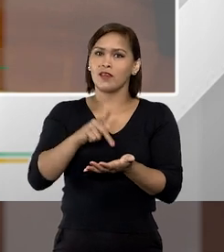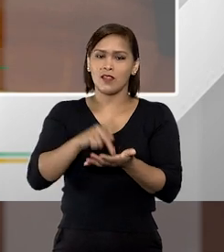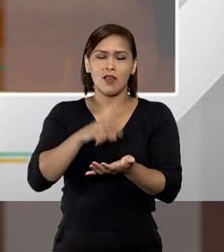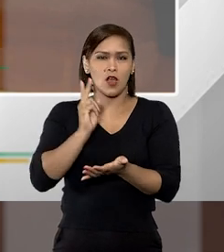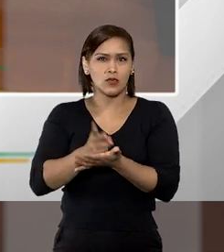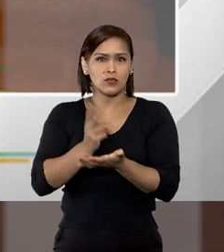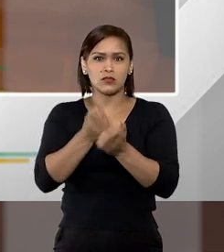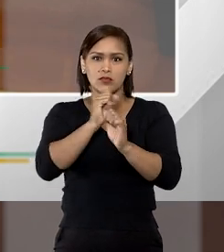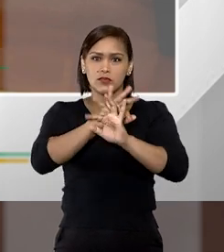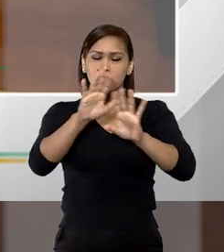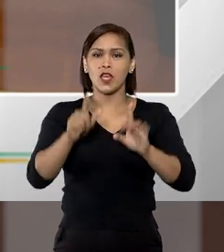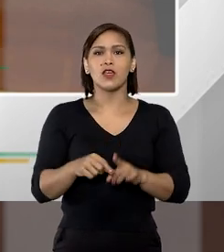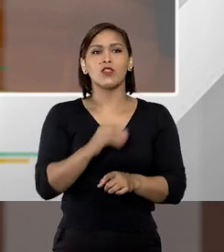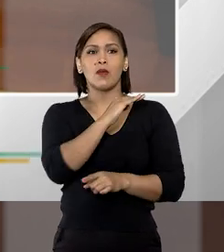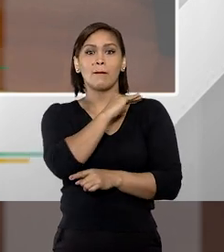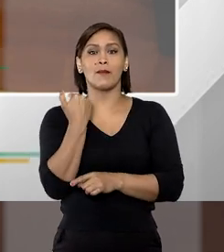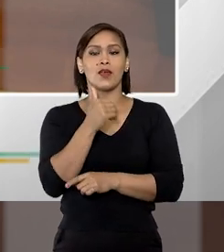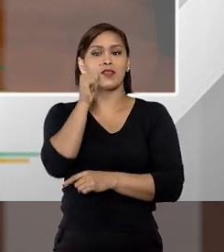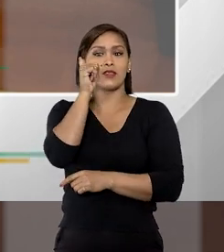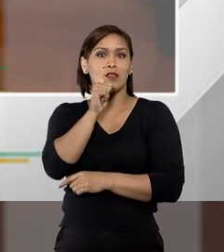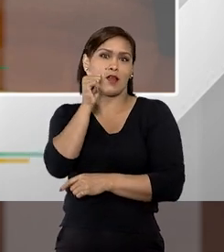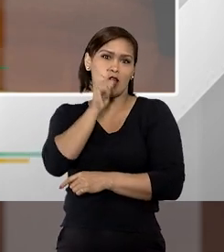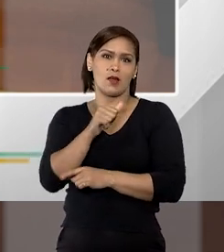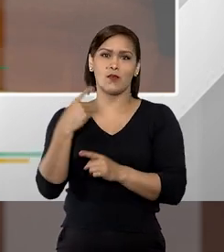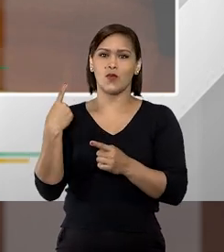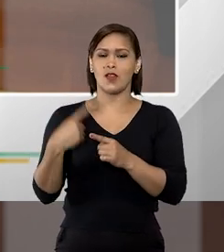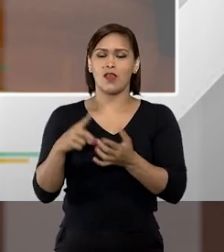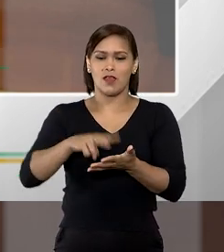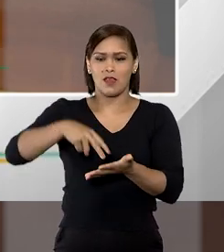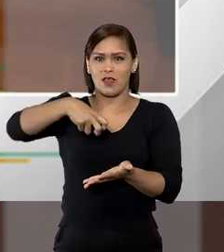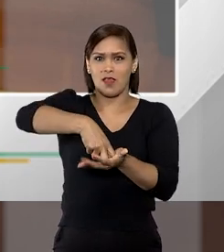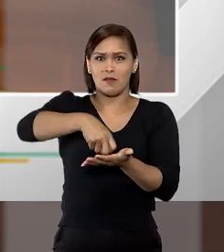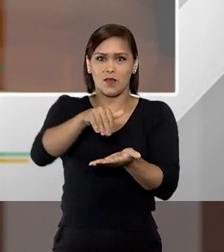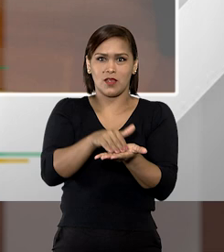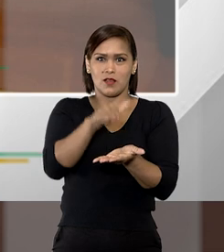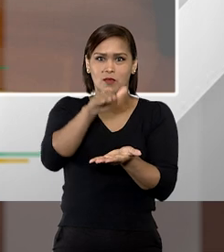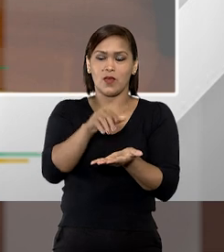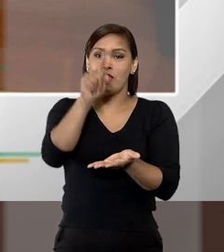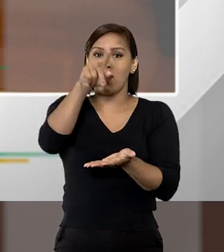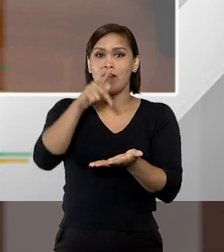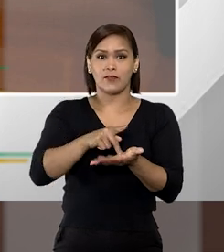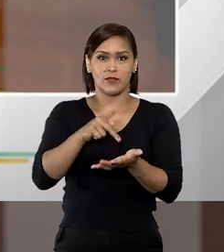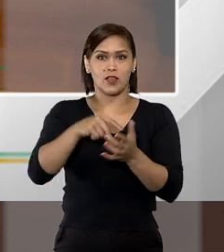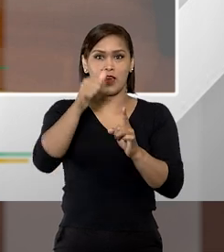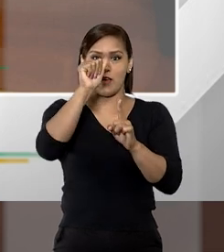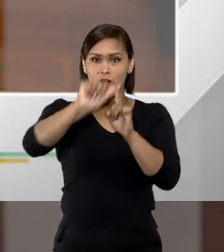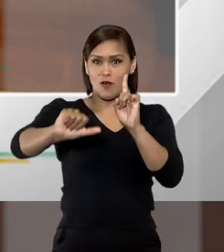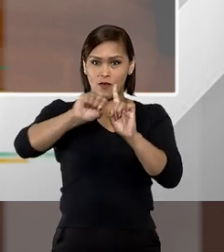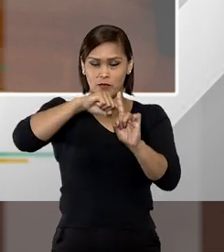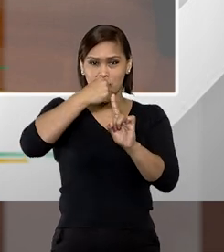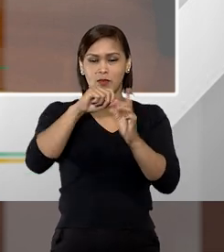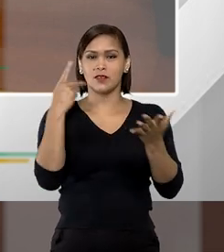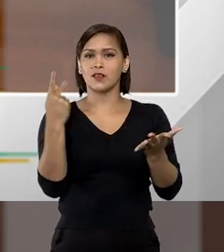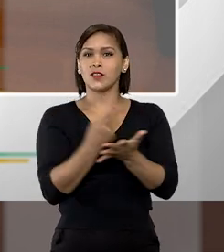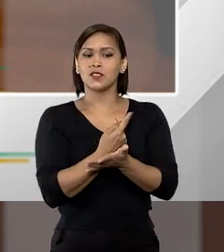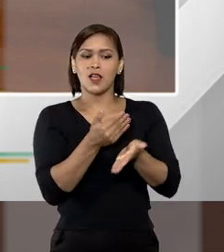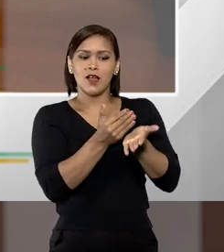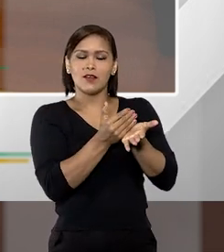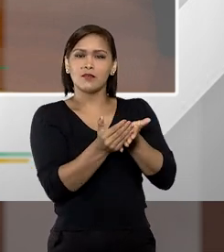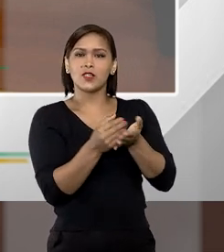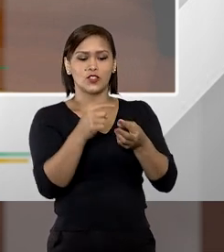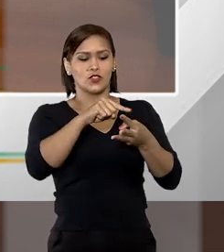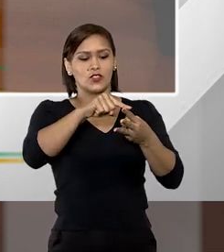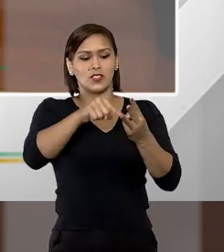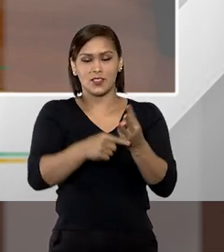sempre gosta de esclarecer que não é matar uma mulher que tem uma pena maior. Na verdade, o feminicídio vai acontecer a partir